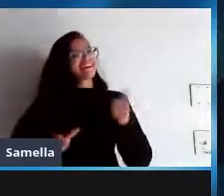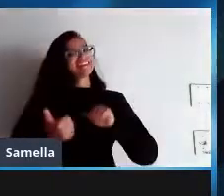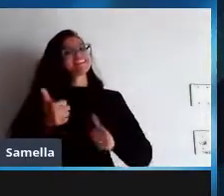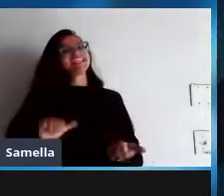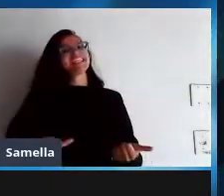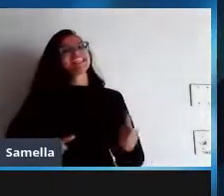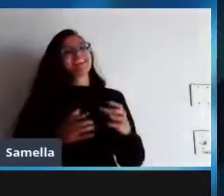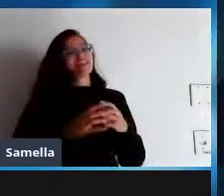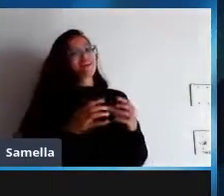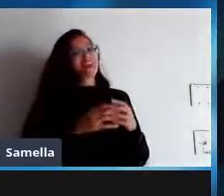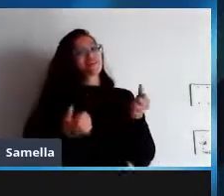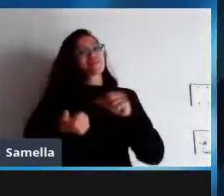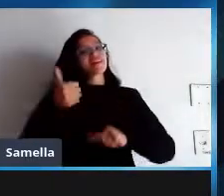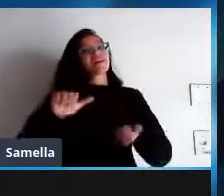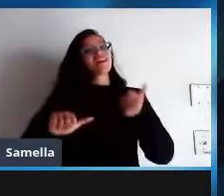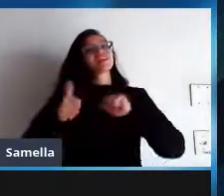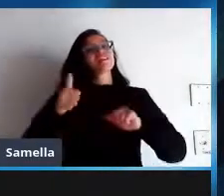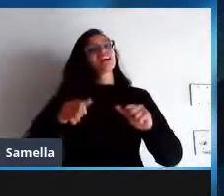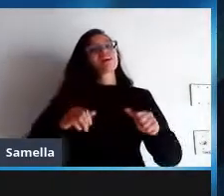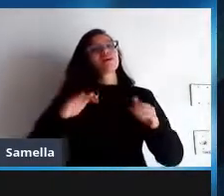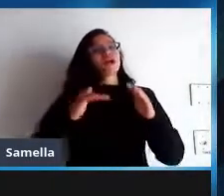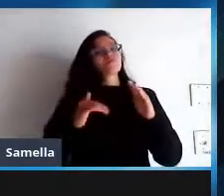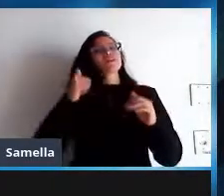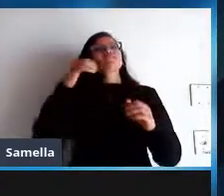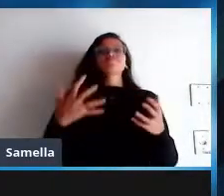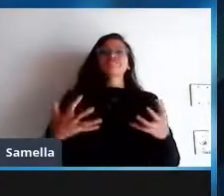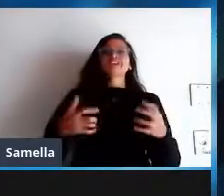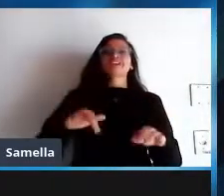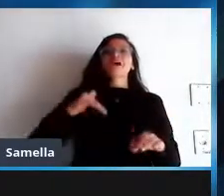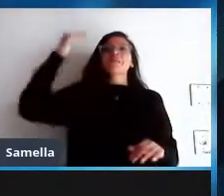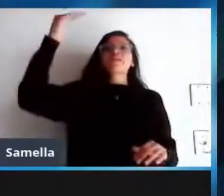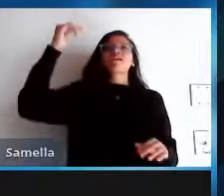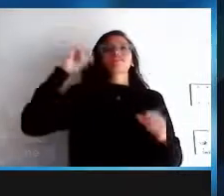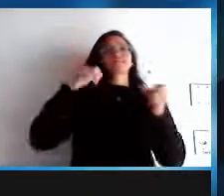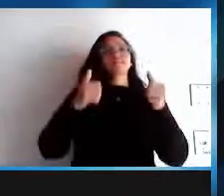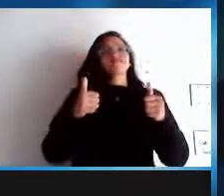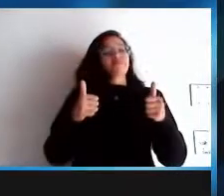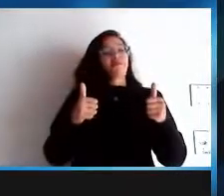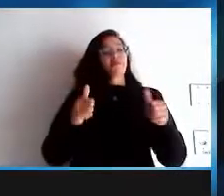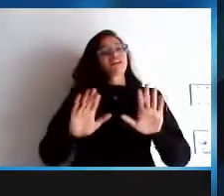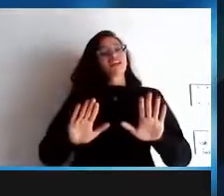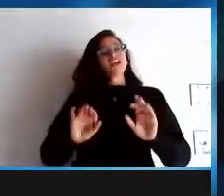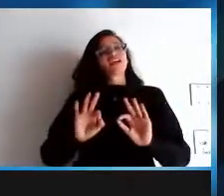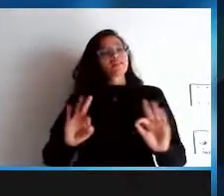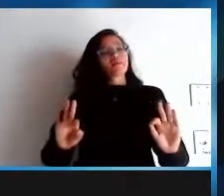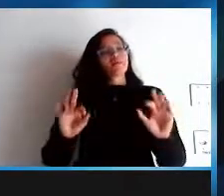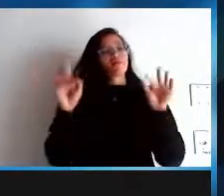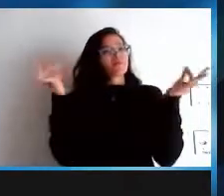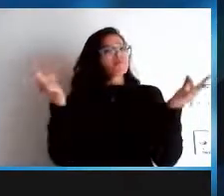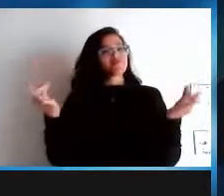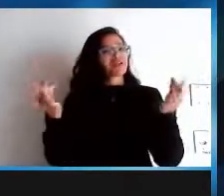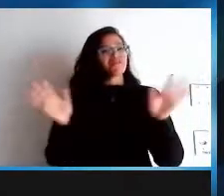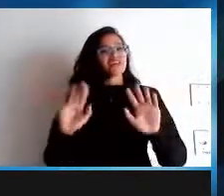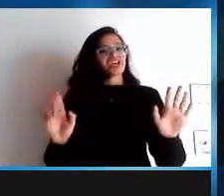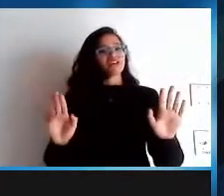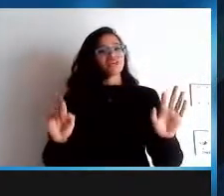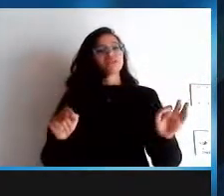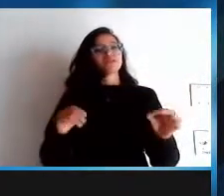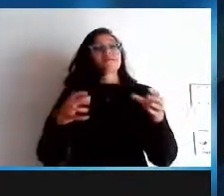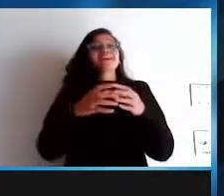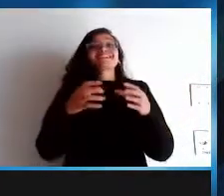avaliar se isso é suficiente se ela quer mais se ela acha pouco ou não se ela acha que está suficiente está bacana em